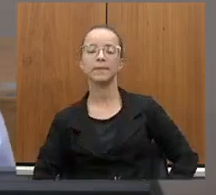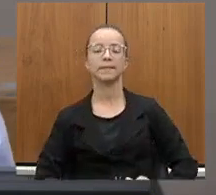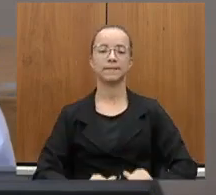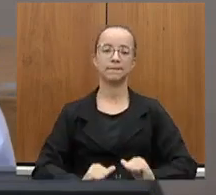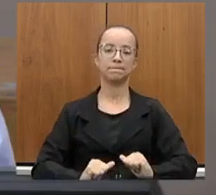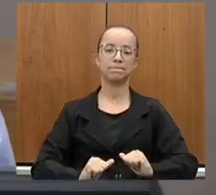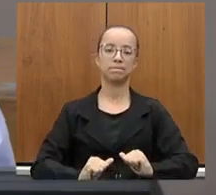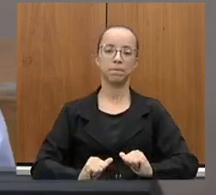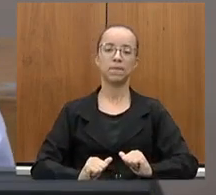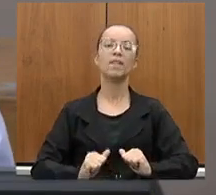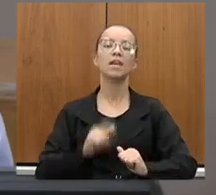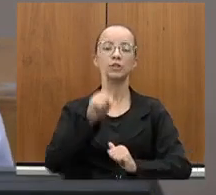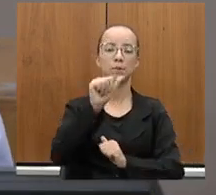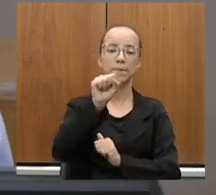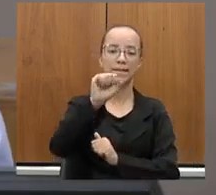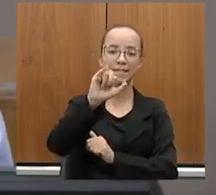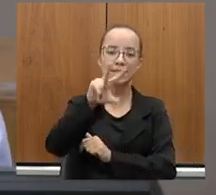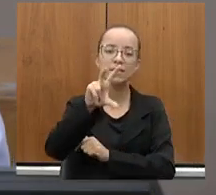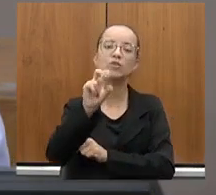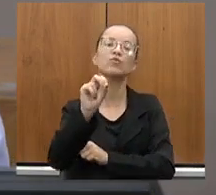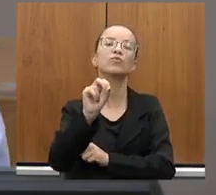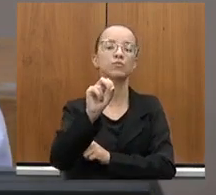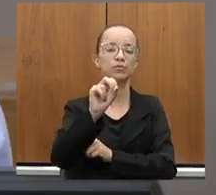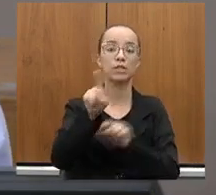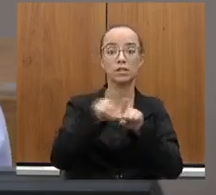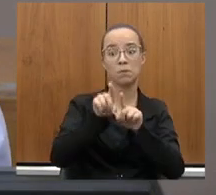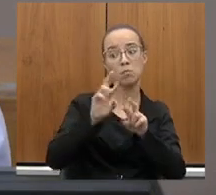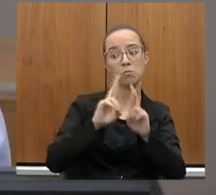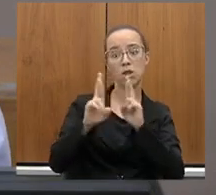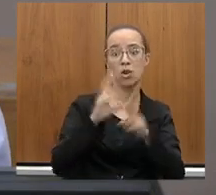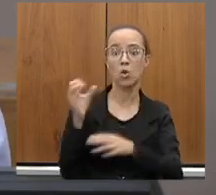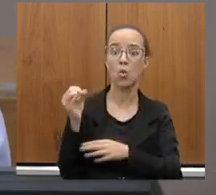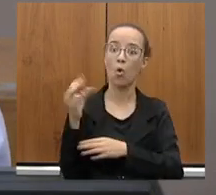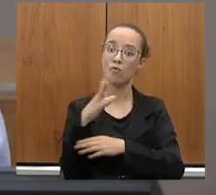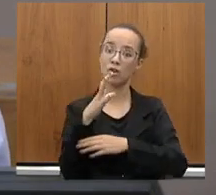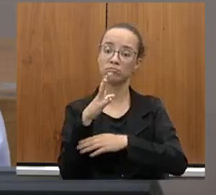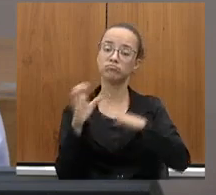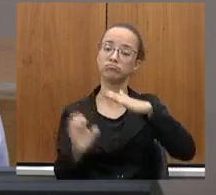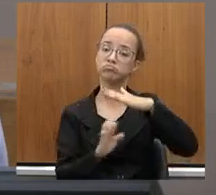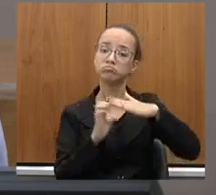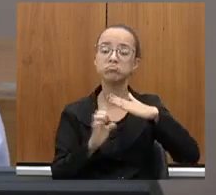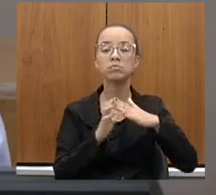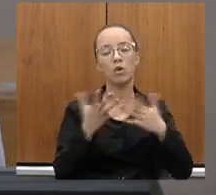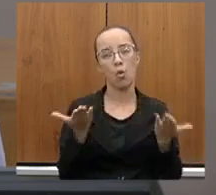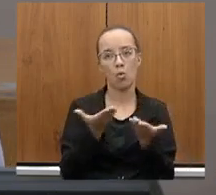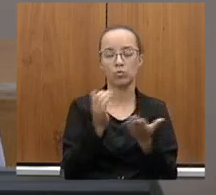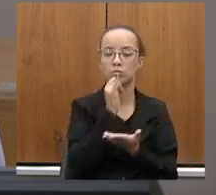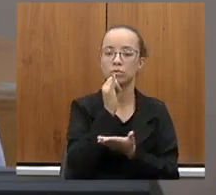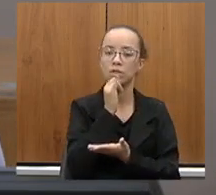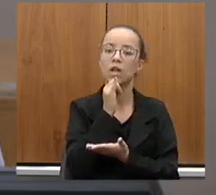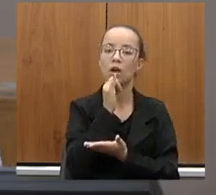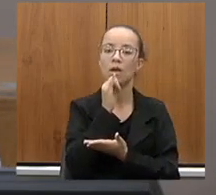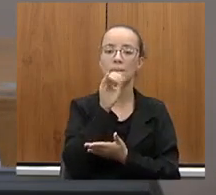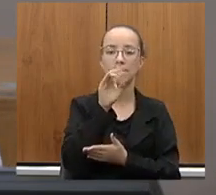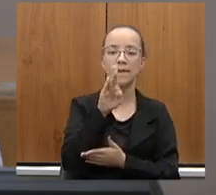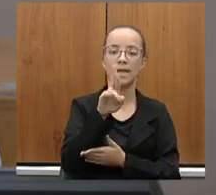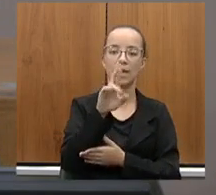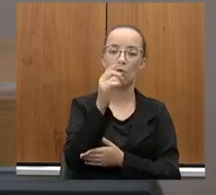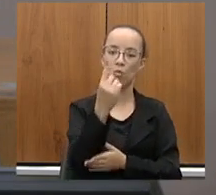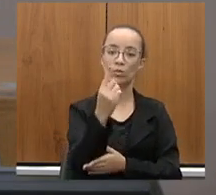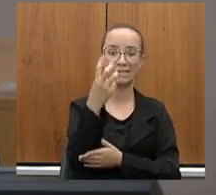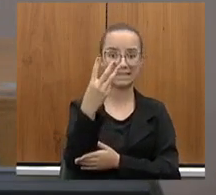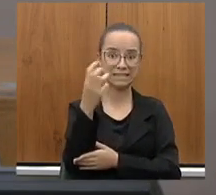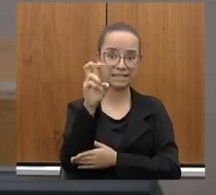passivos e estabelecimento de uma nova relação com essas concessões. Hoje, por exemplo, a BR-135 está sendo